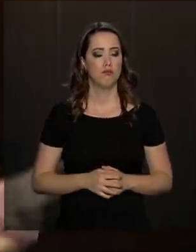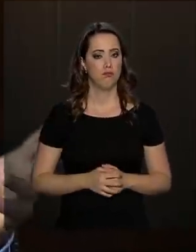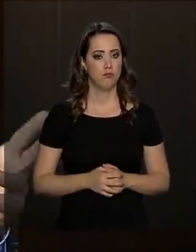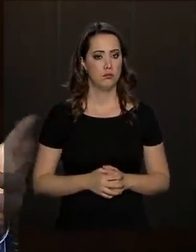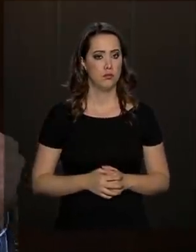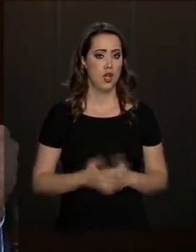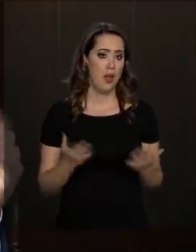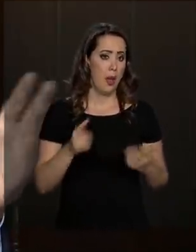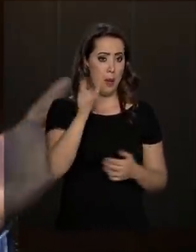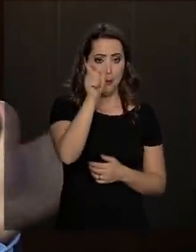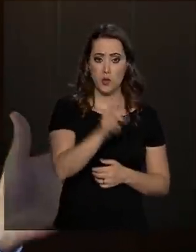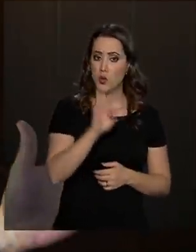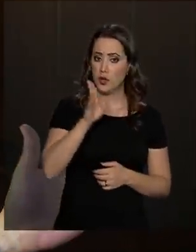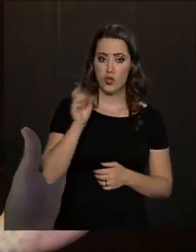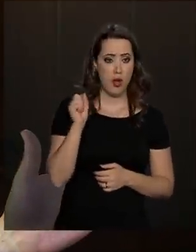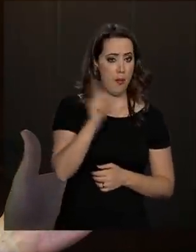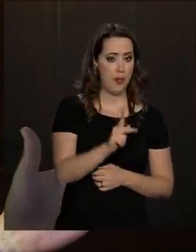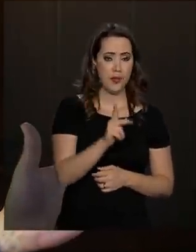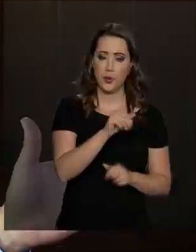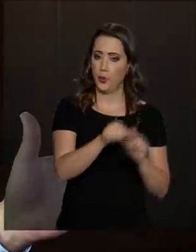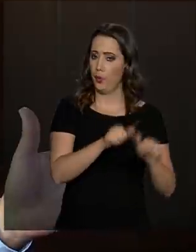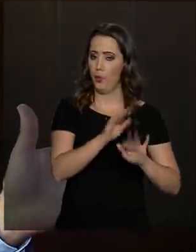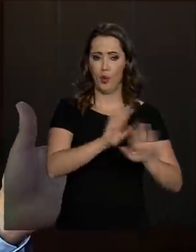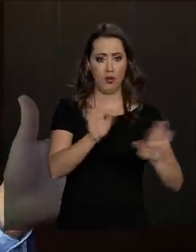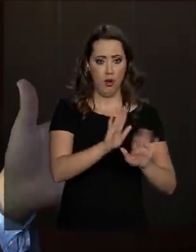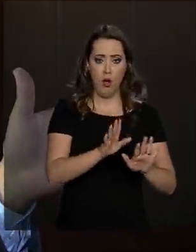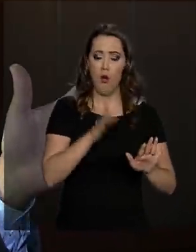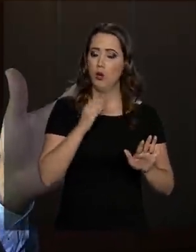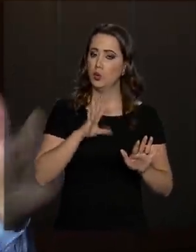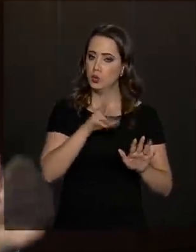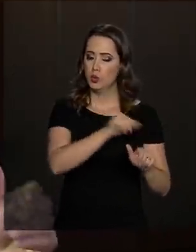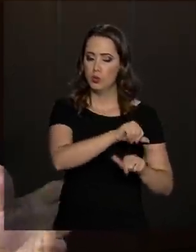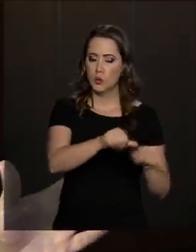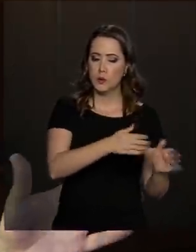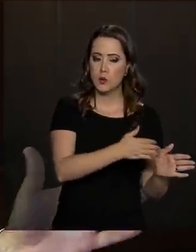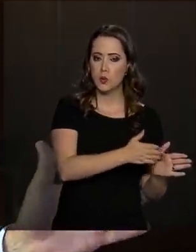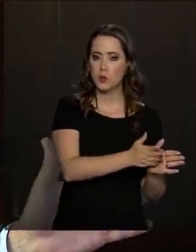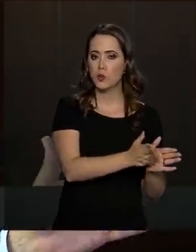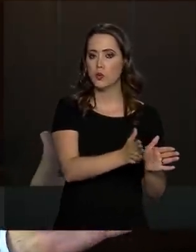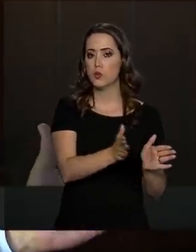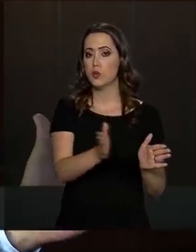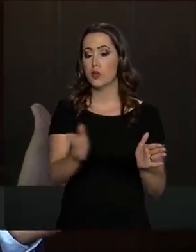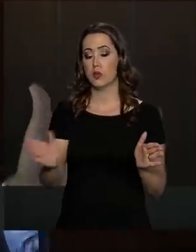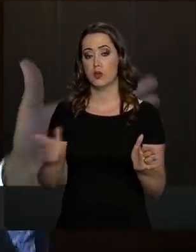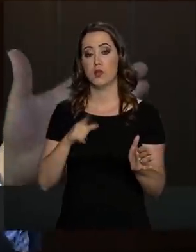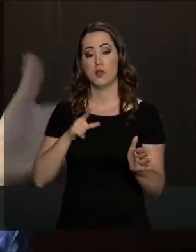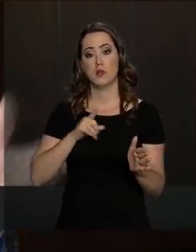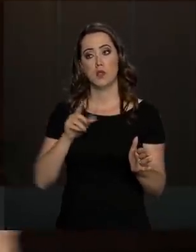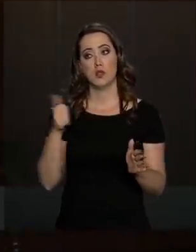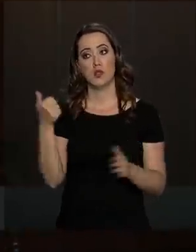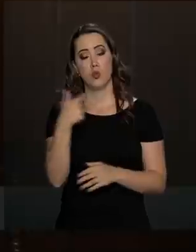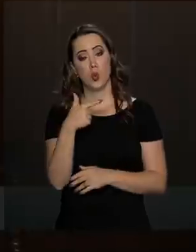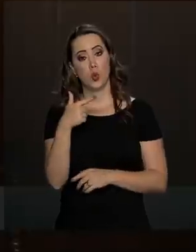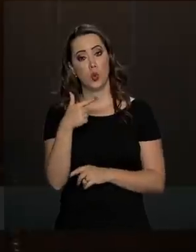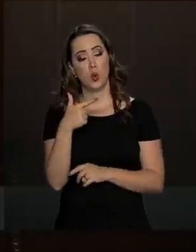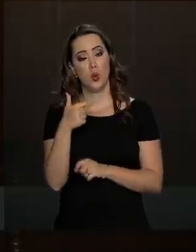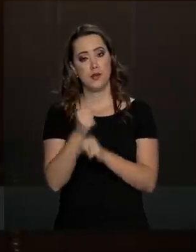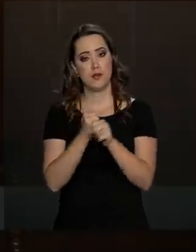muda. Todo movimento vai ter uma transição. Transição que nós pedimos está em 12 anos.